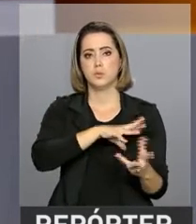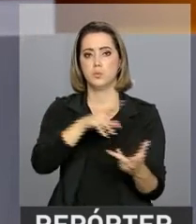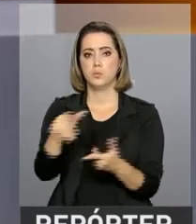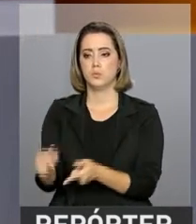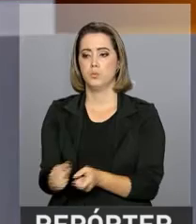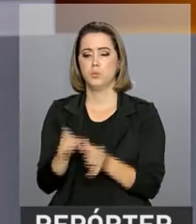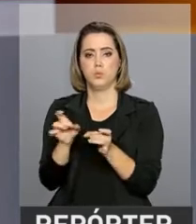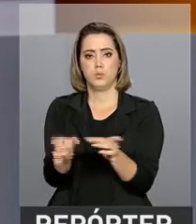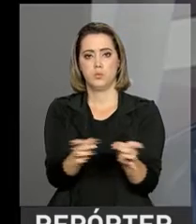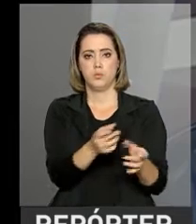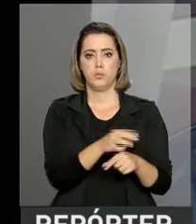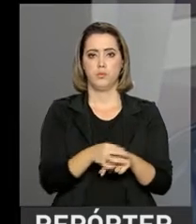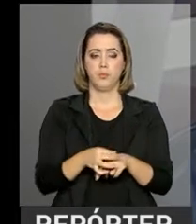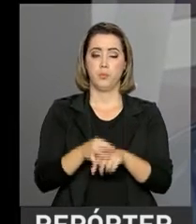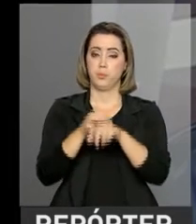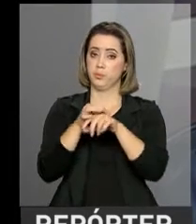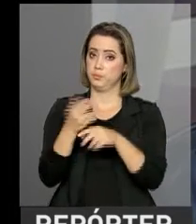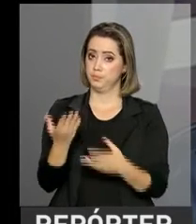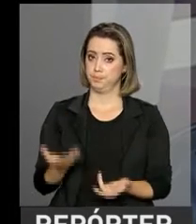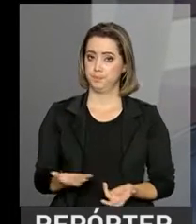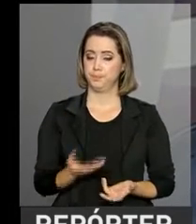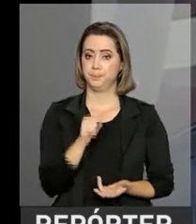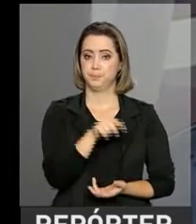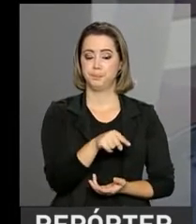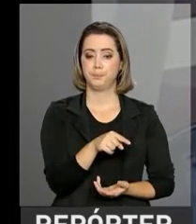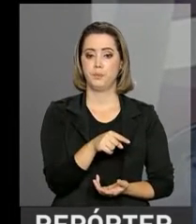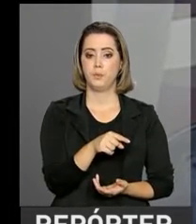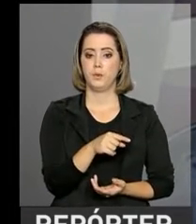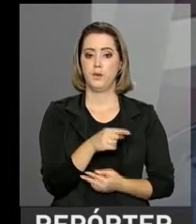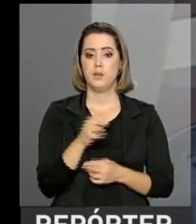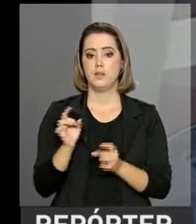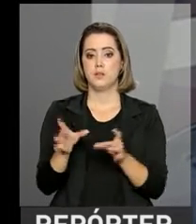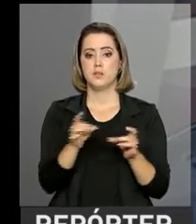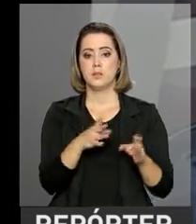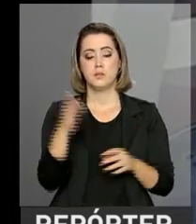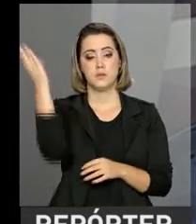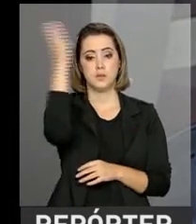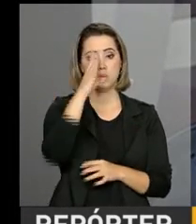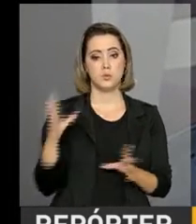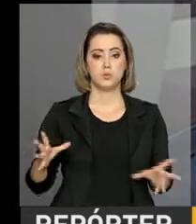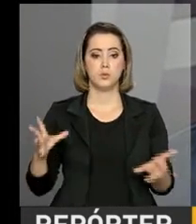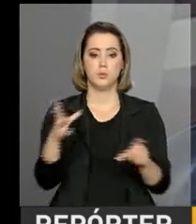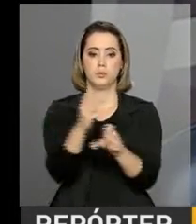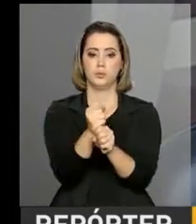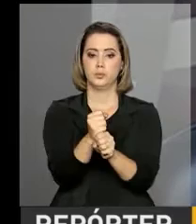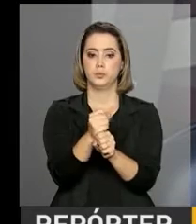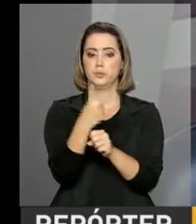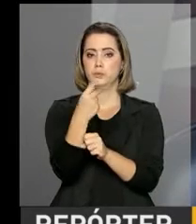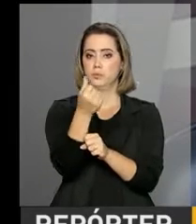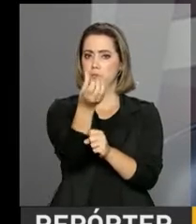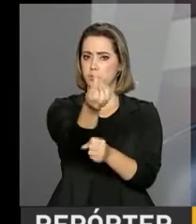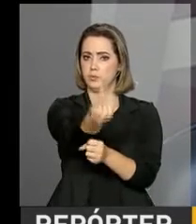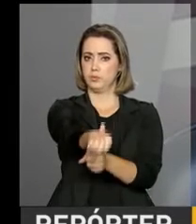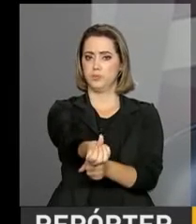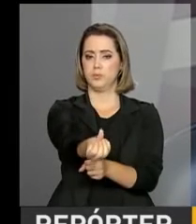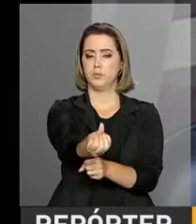proteína animal. As exportações brasileiras somaram em 2016,